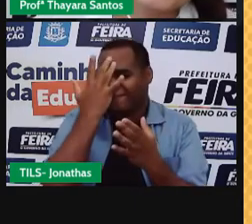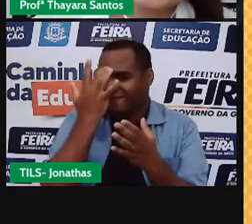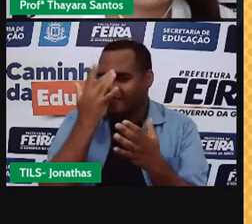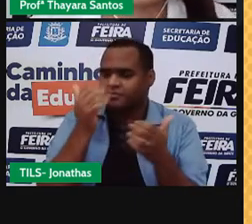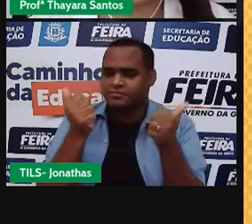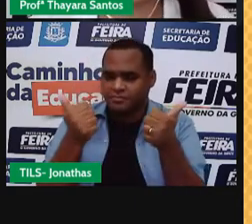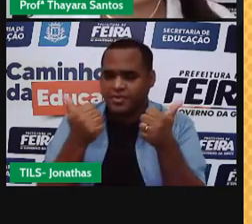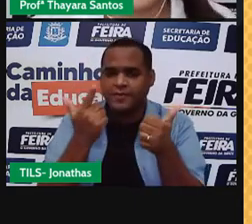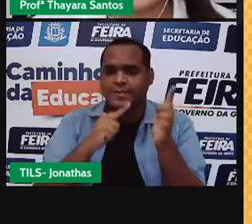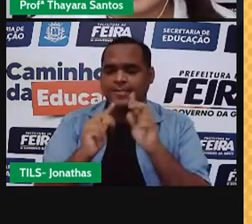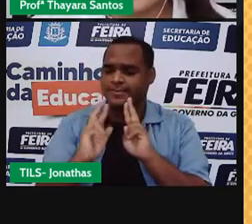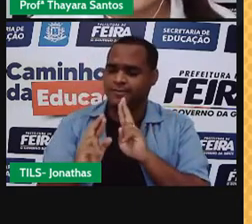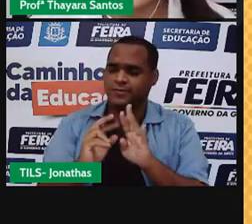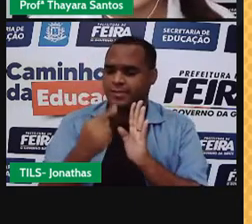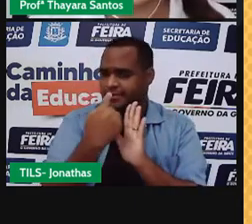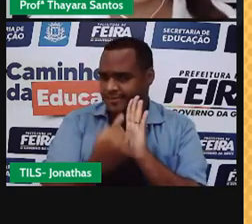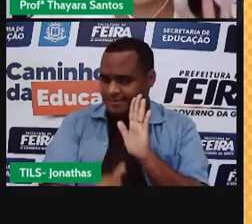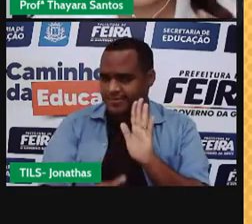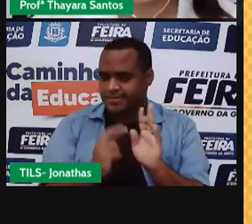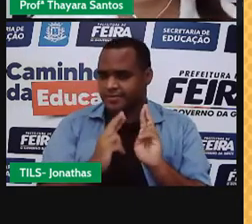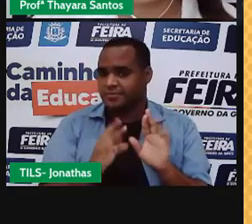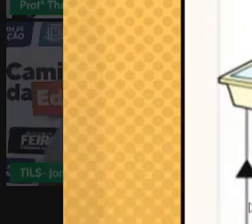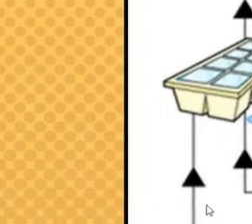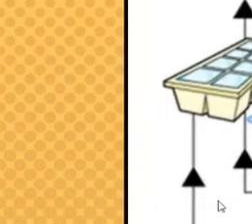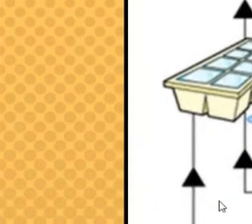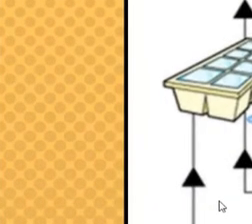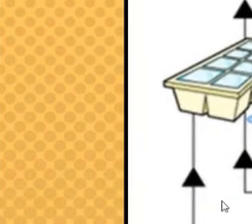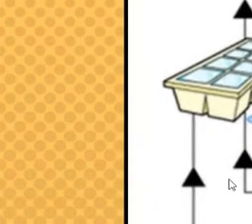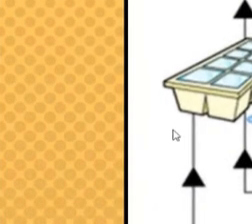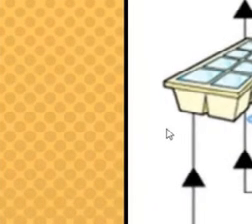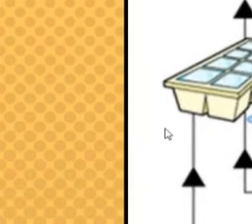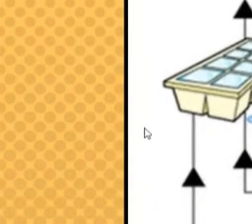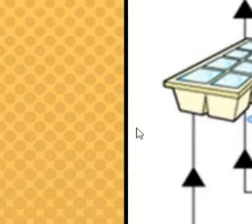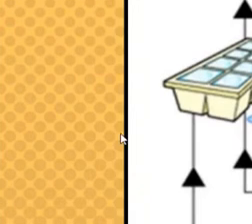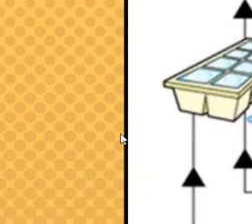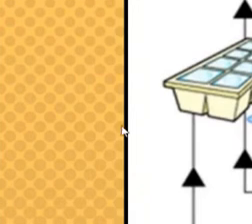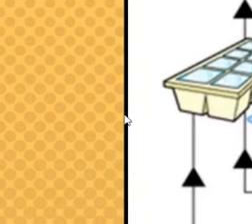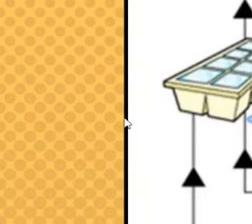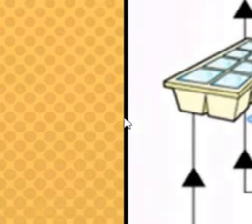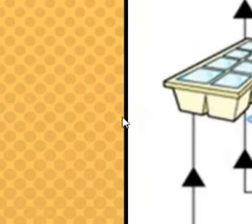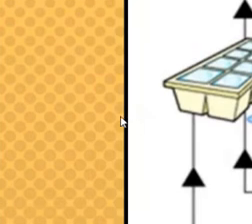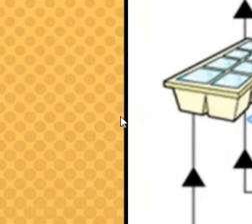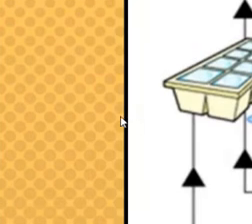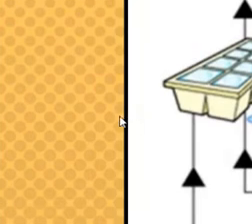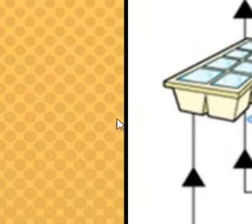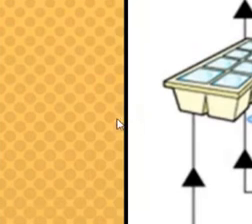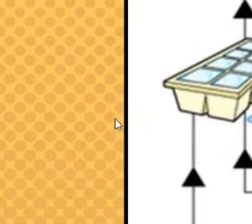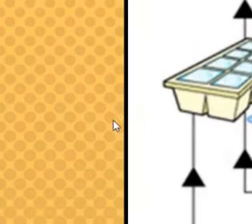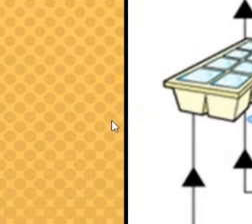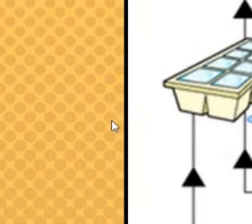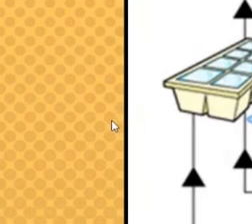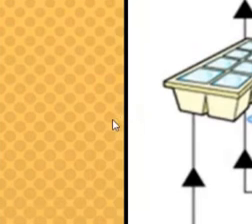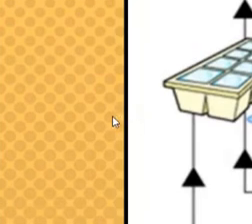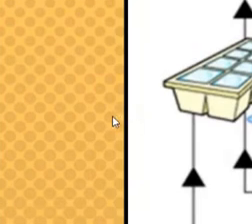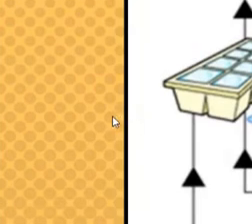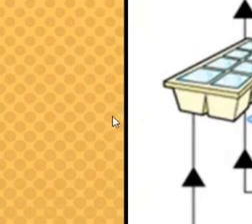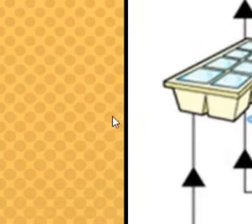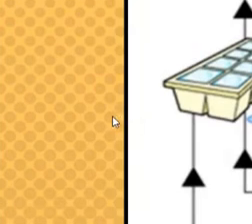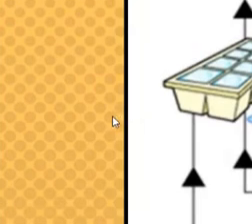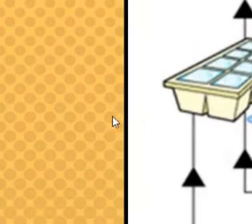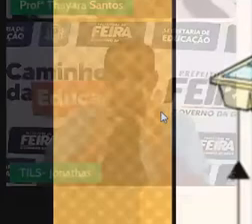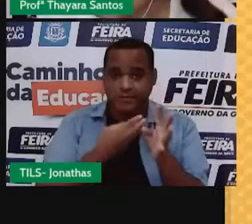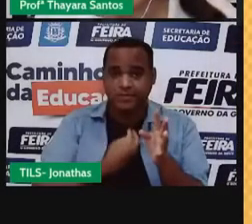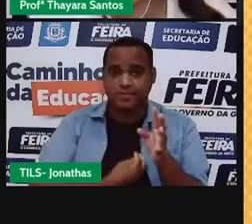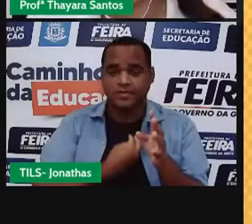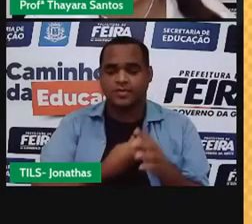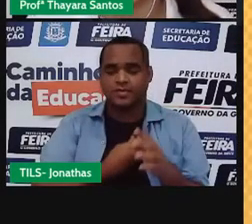para vocês fazerem isso no caderno de vocês. Vão lá, rapidinho. Façam essa atividade que eu quero conferir se vocês prestaram atenção na aula de